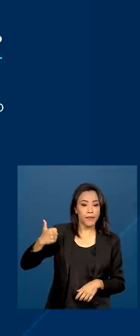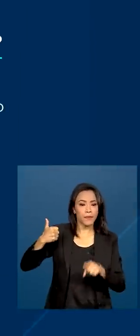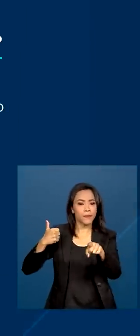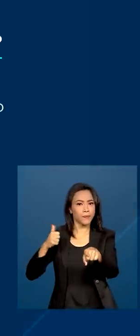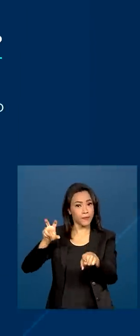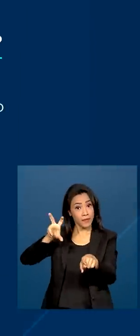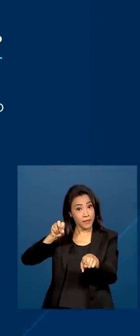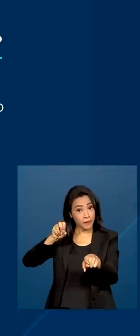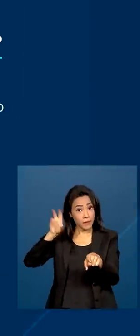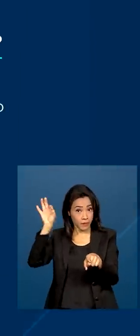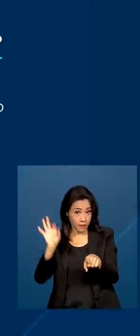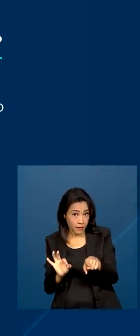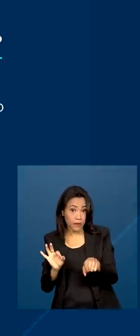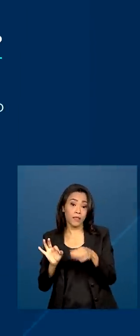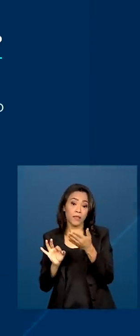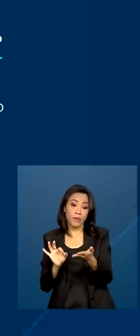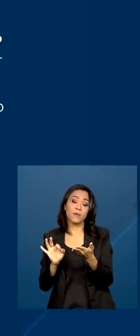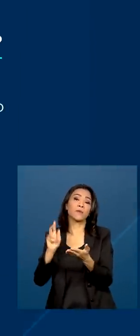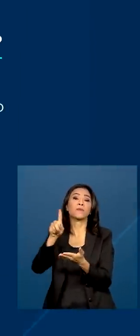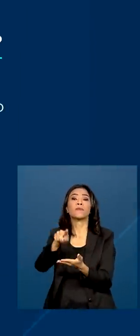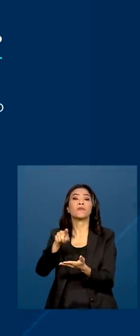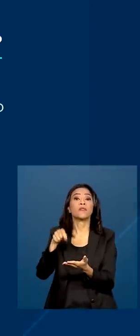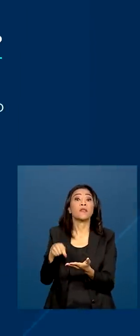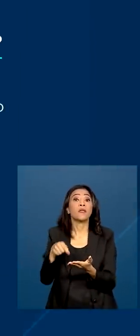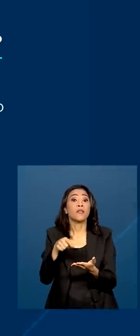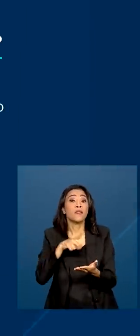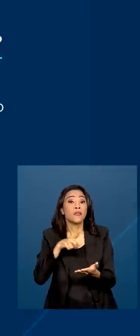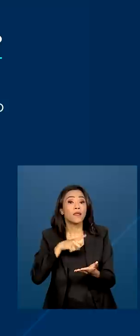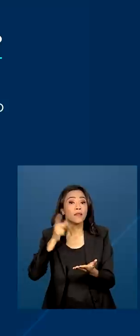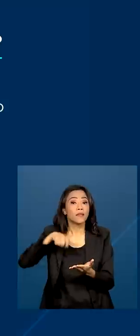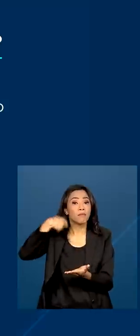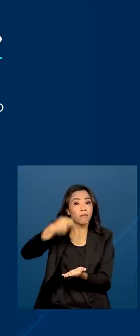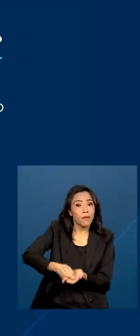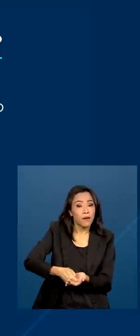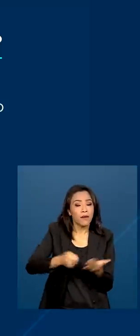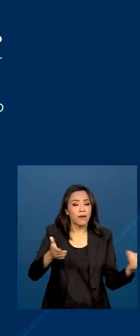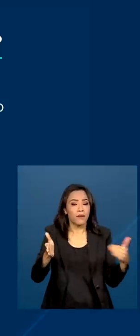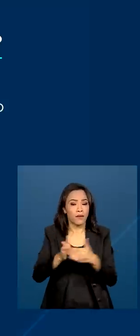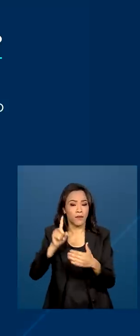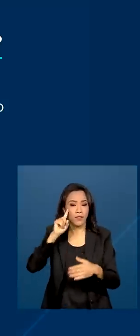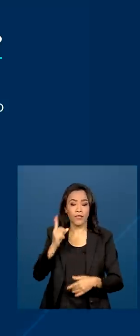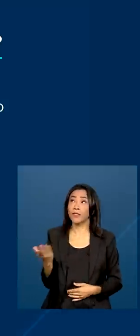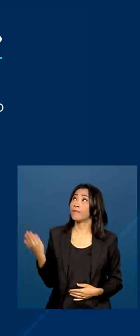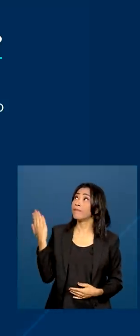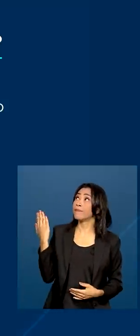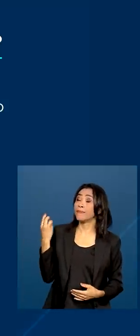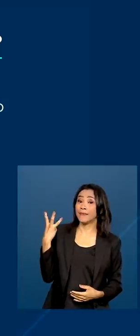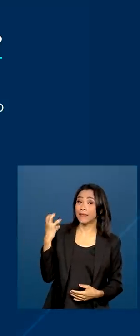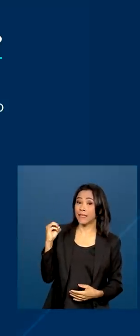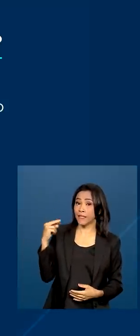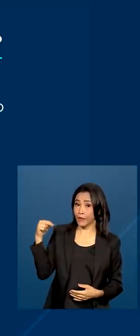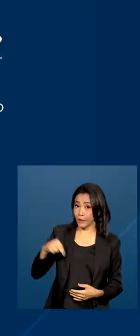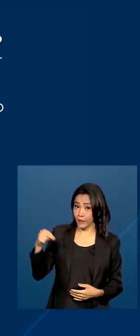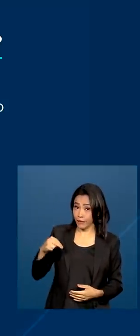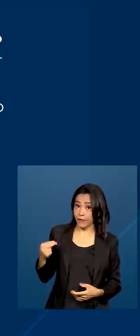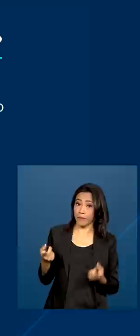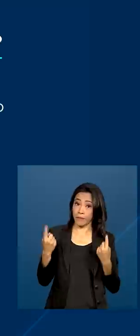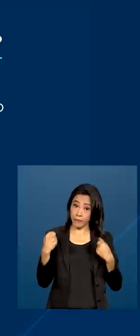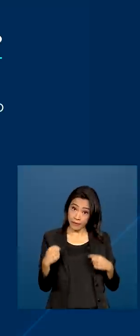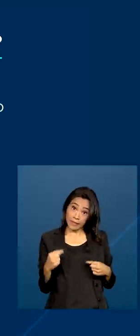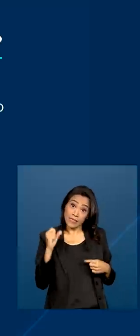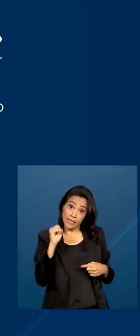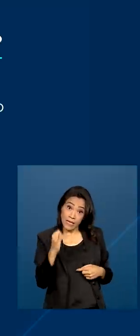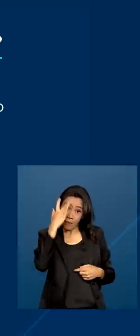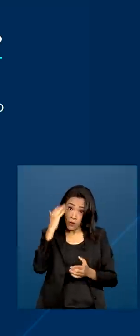correspondente a 50% do benefício, tem de ser paga até o dia 30 de novembro. Caso o trabalhador